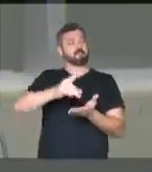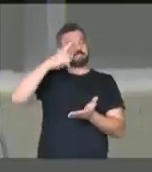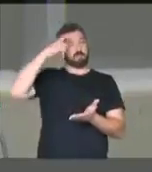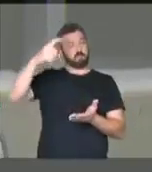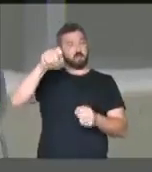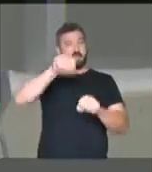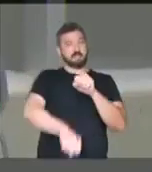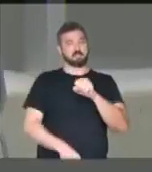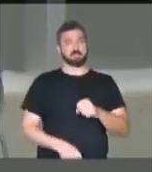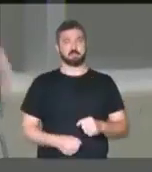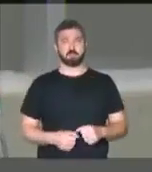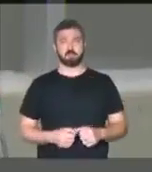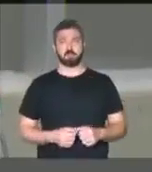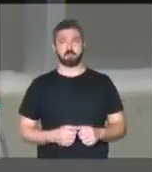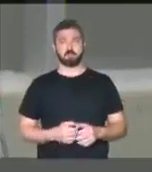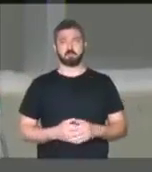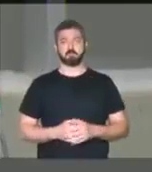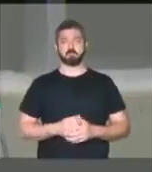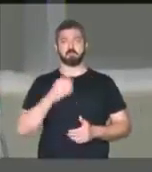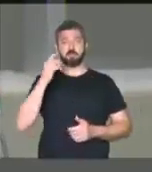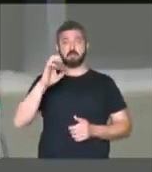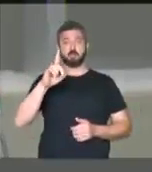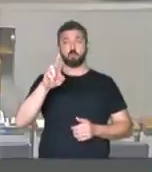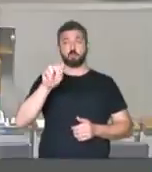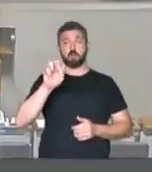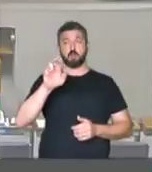morte ou assassinato. Deputado Eduardo Costa, minuto.